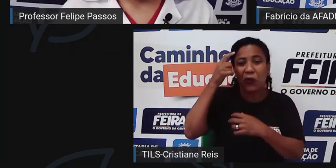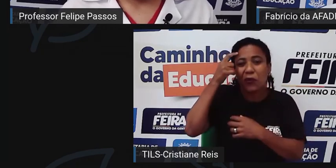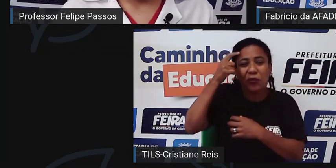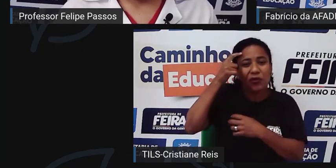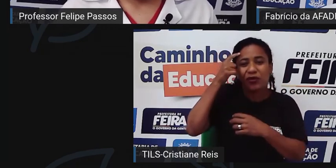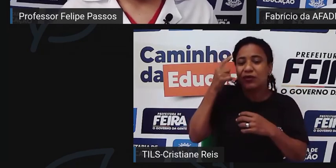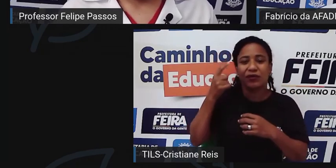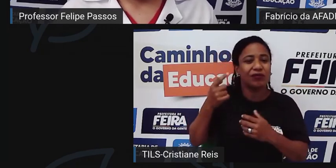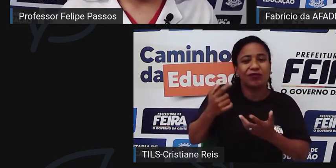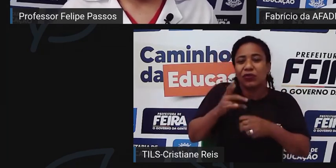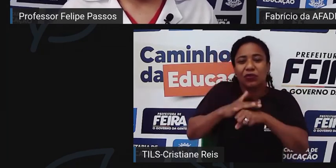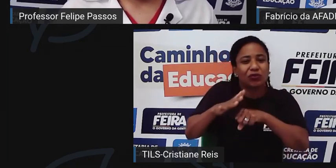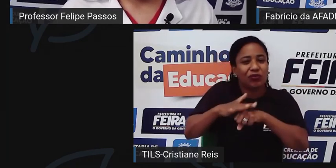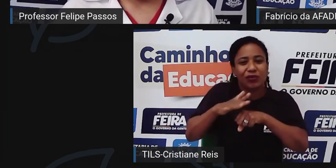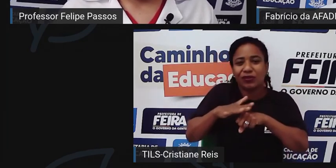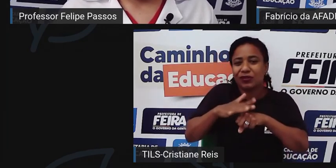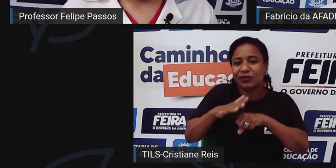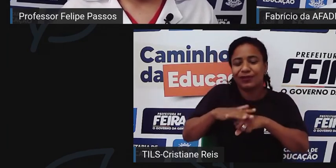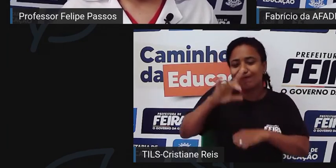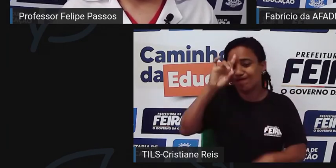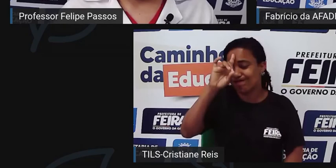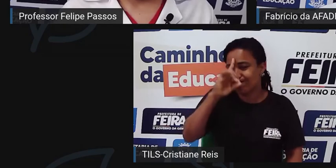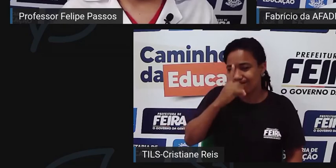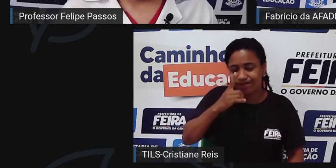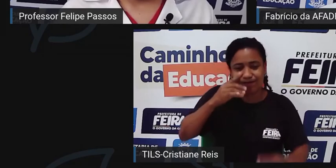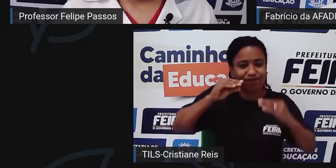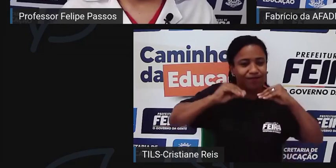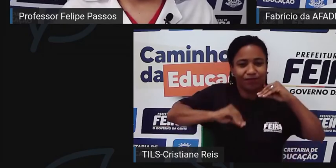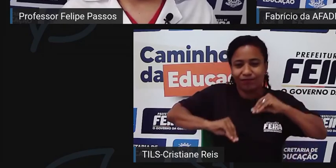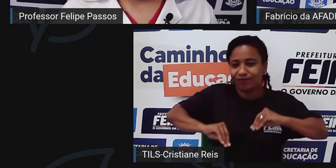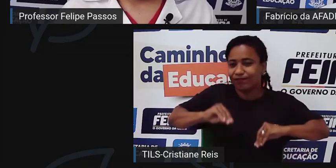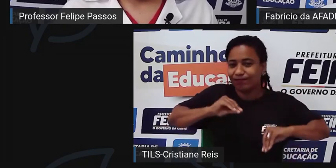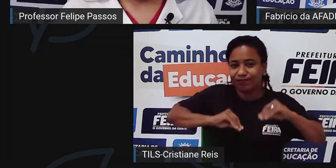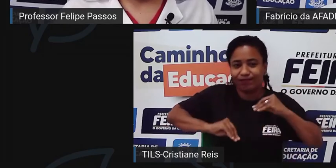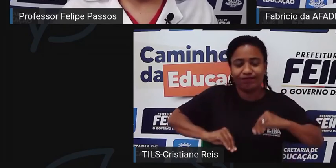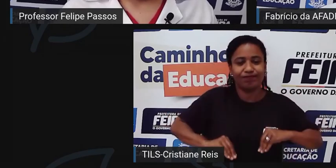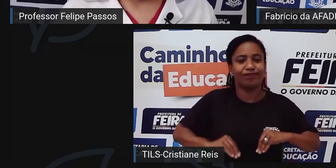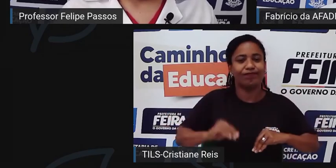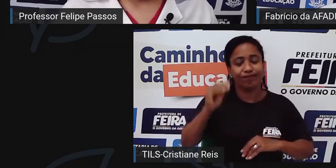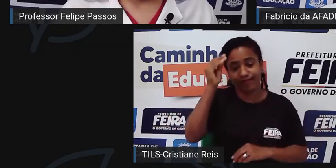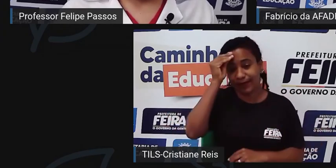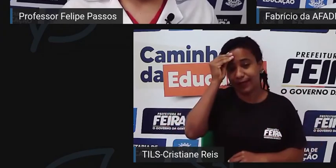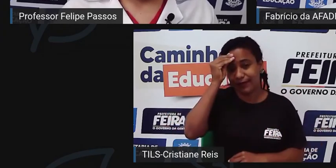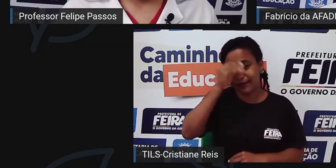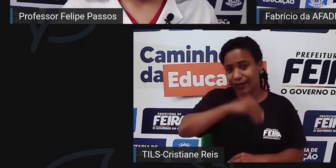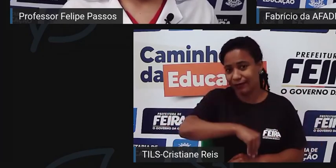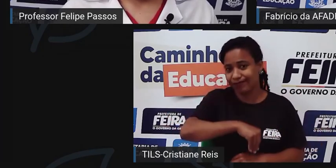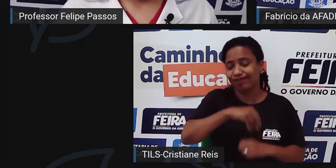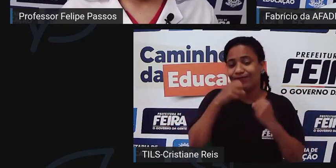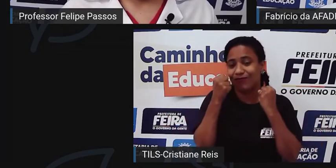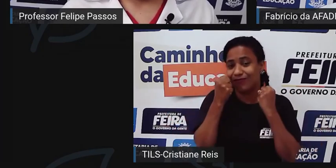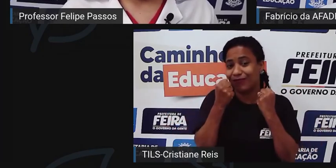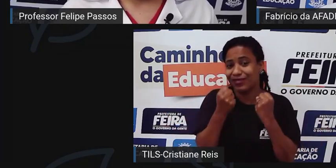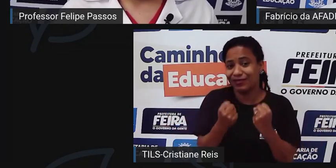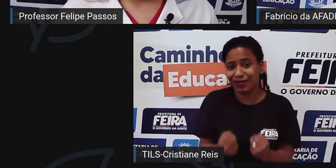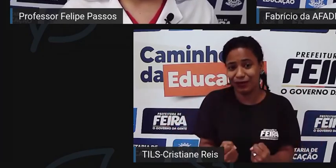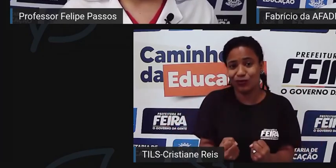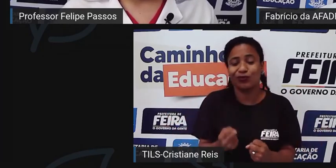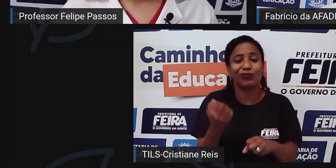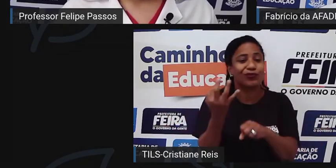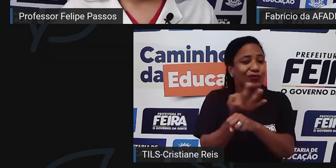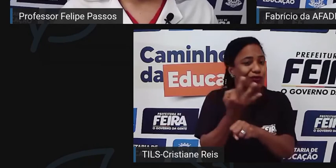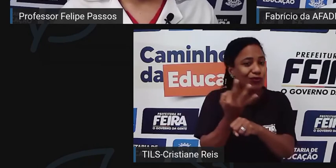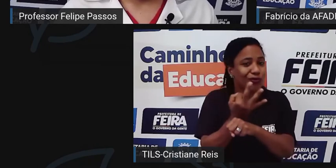o problema que ele carrega, por esse problema que ele carrega ser muito forte, e, na maioria das vezes, ele não